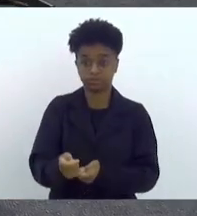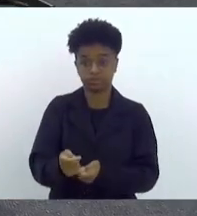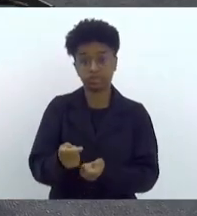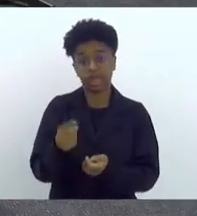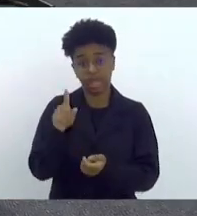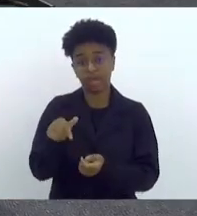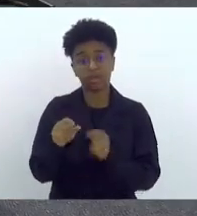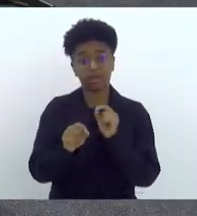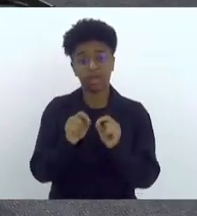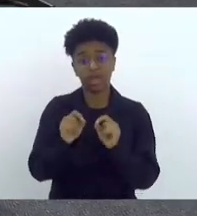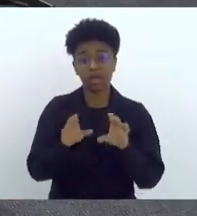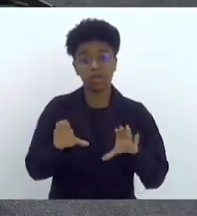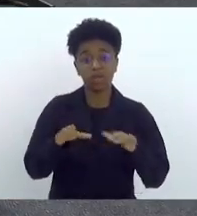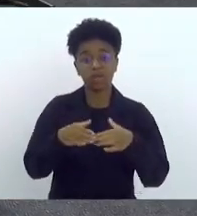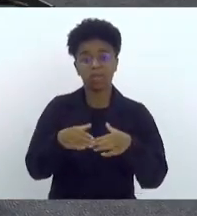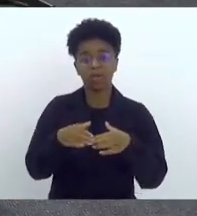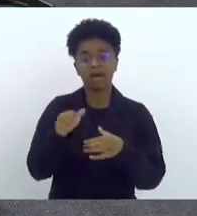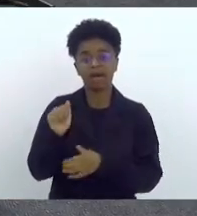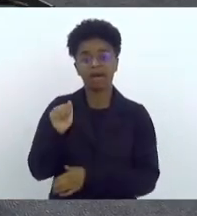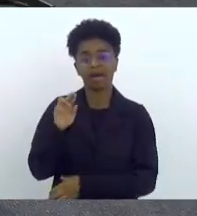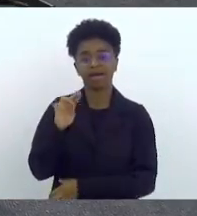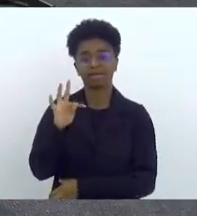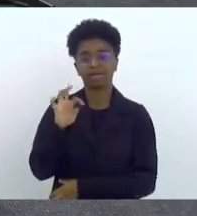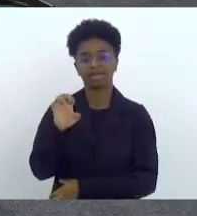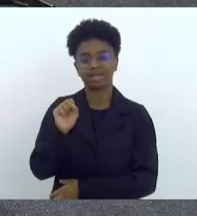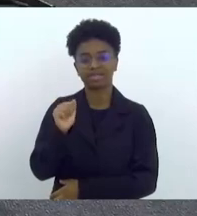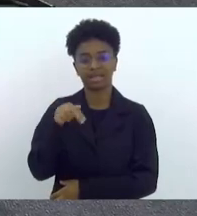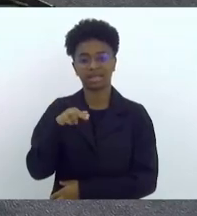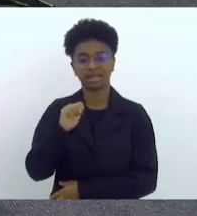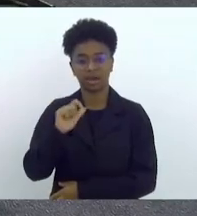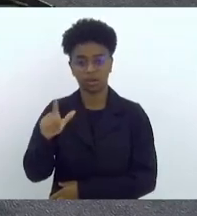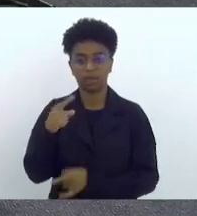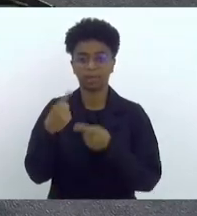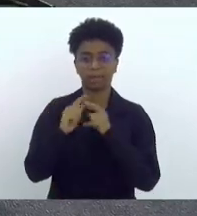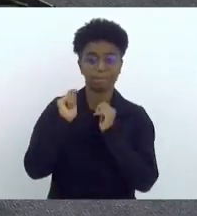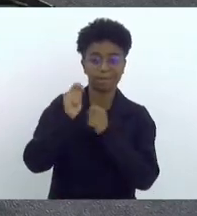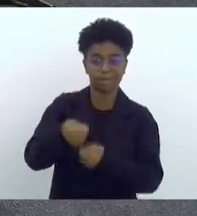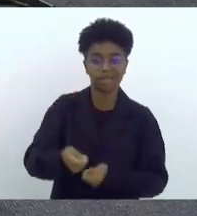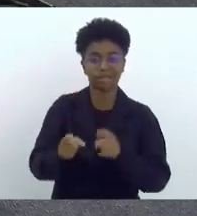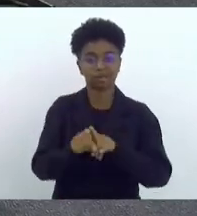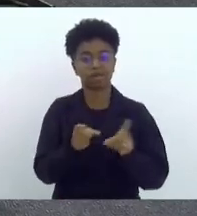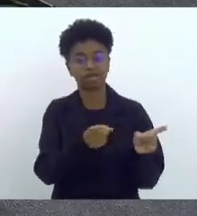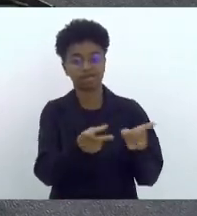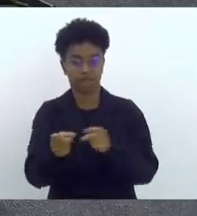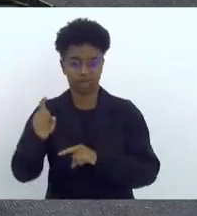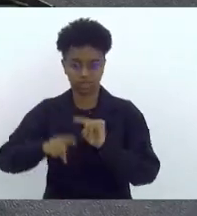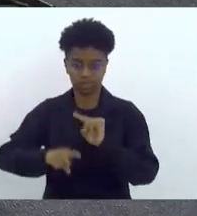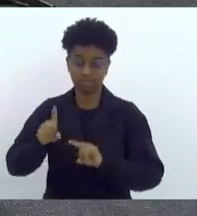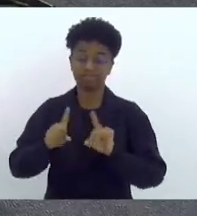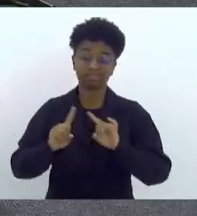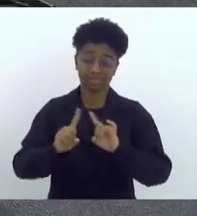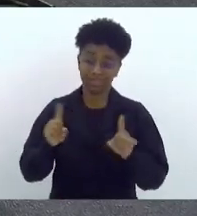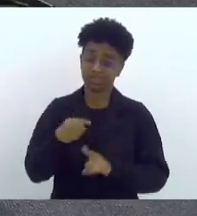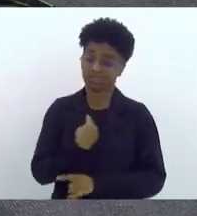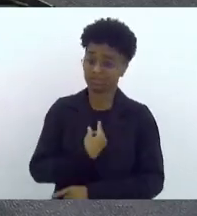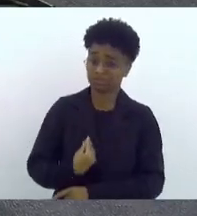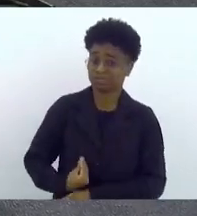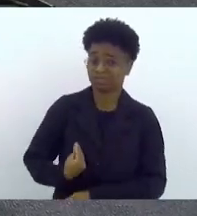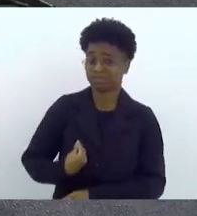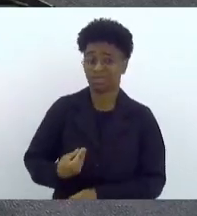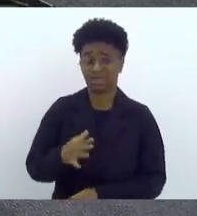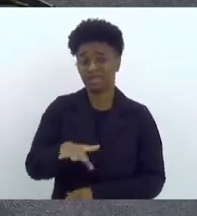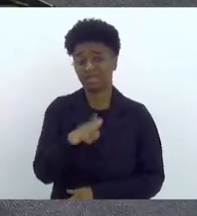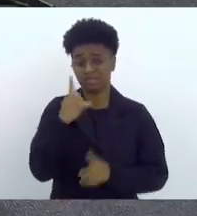o pescador artesanal, aquele que pesca e vende seu próprio produto. E estamos vivenciando uma realidade muito cruel. E esse